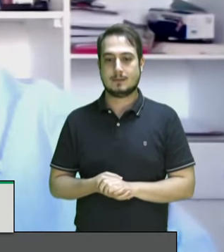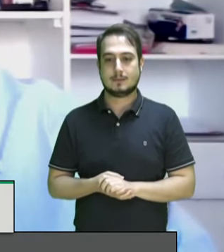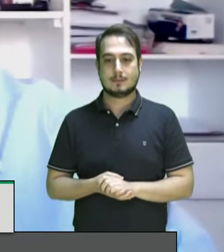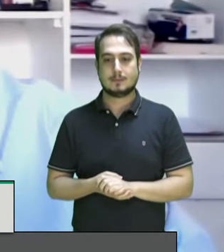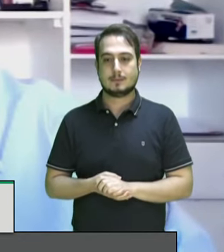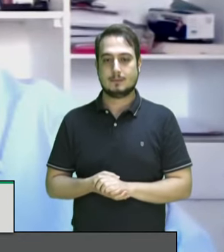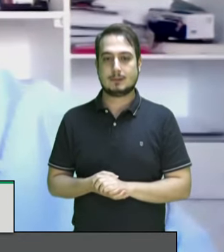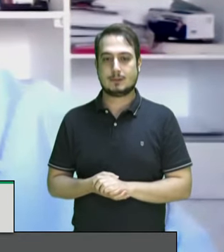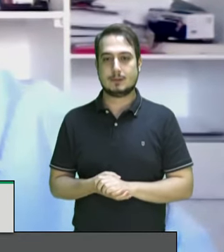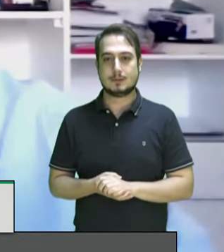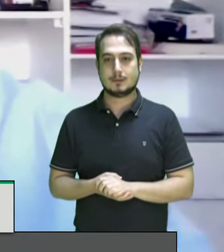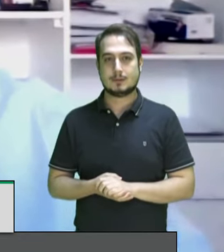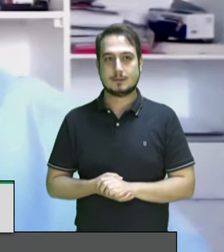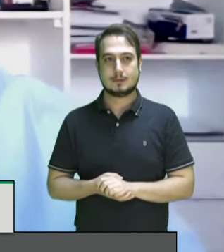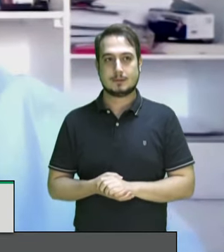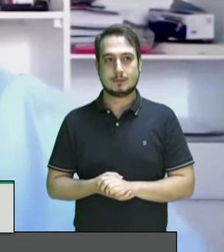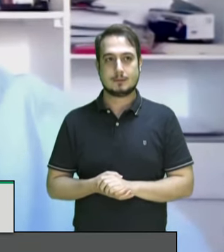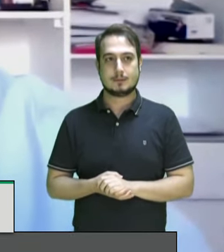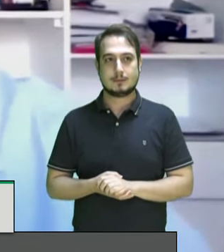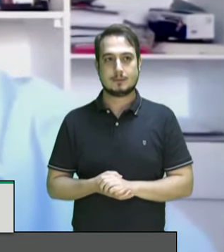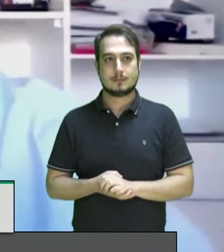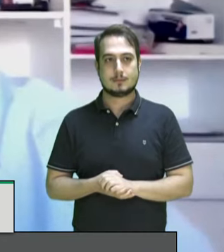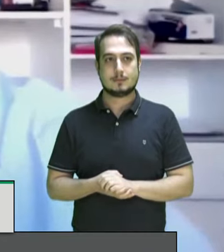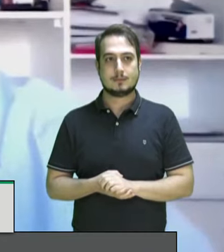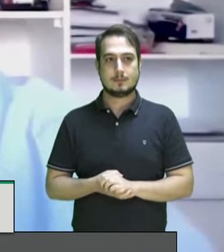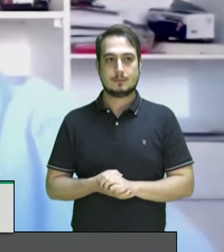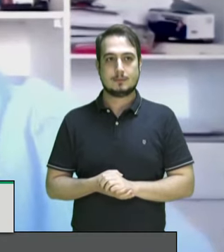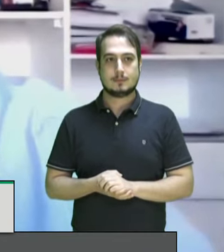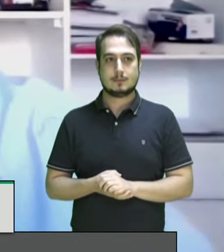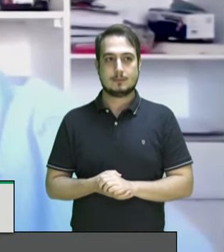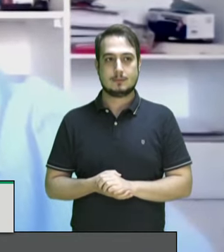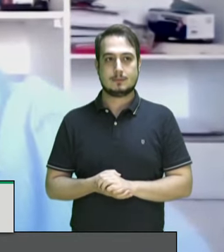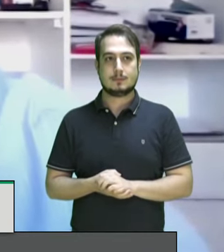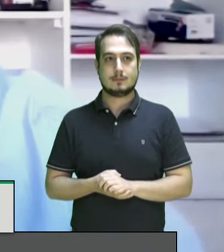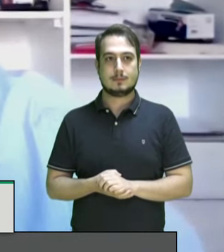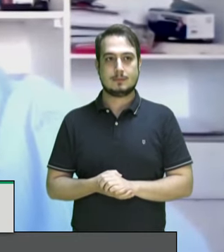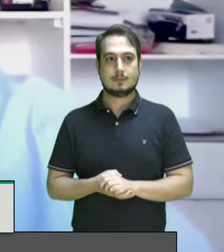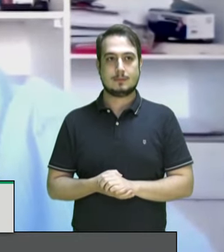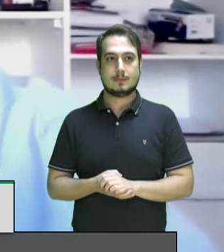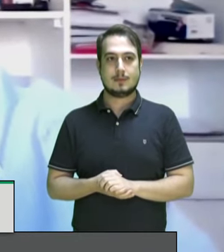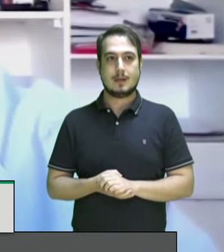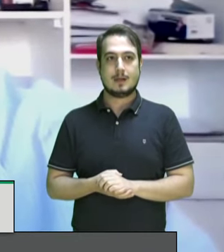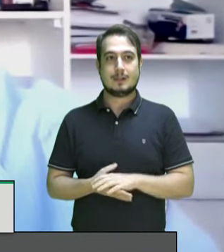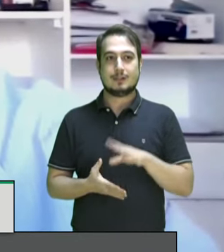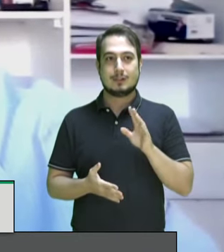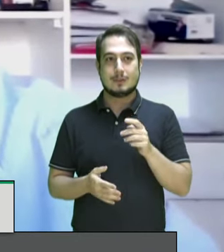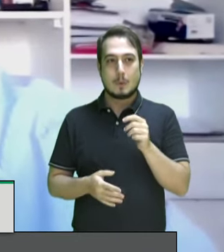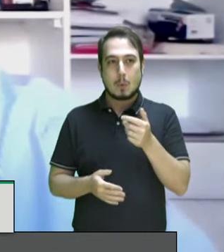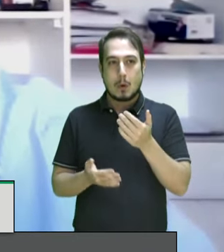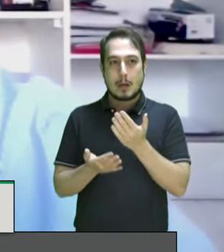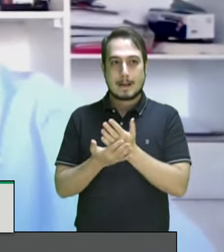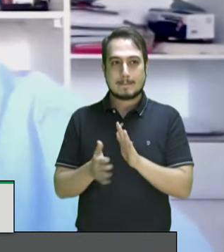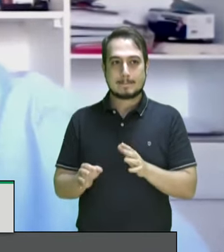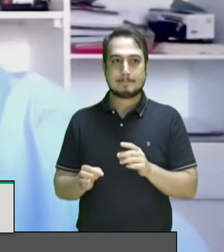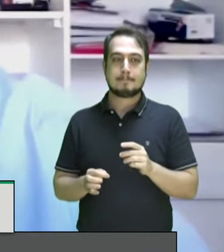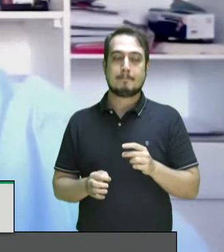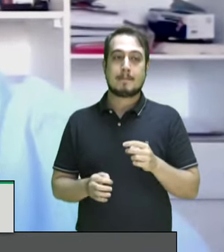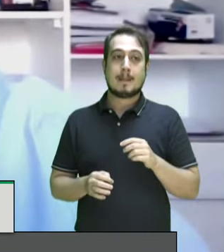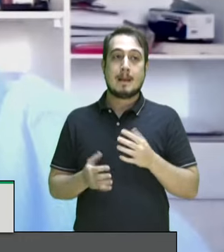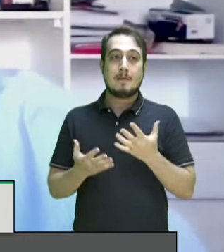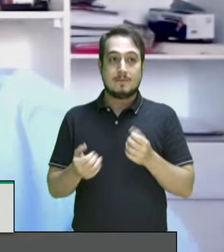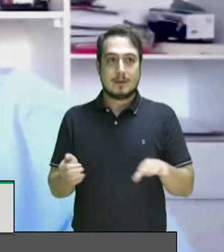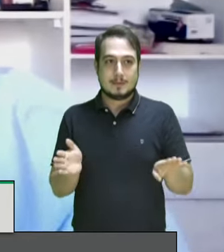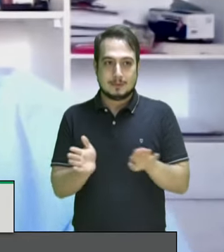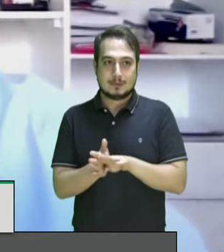Érica? Pois não, deputada Érica, concedo agora mesmo que eu já estou até concluindo a audiência, mas como Vossa Excelência chegou,